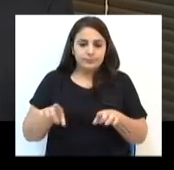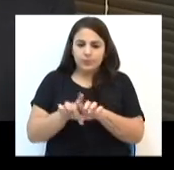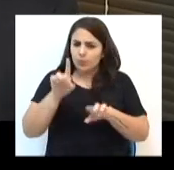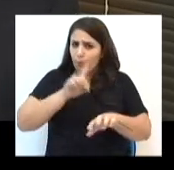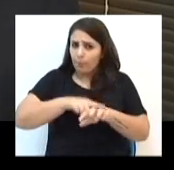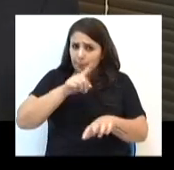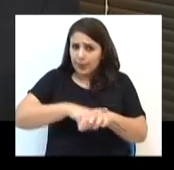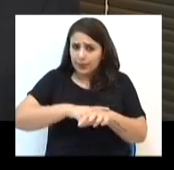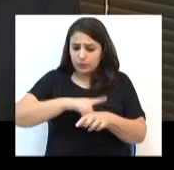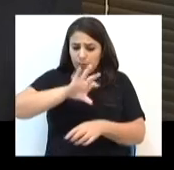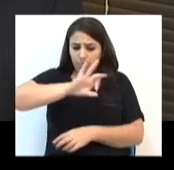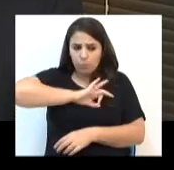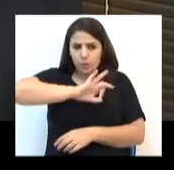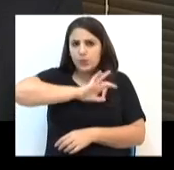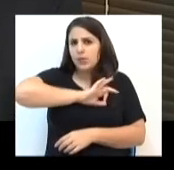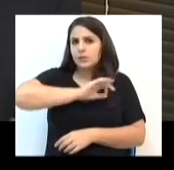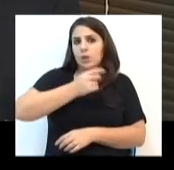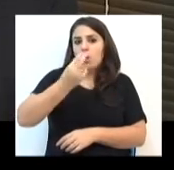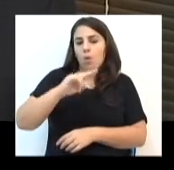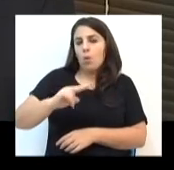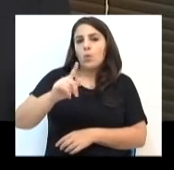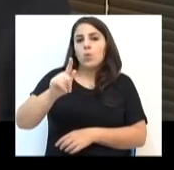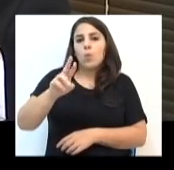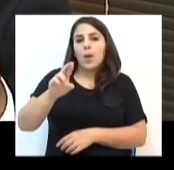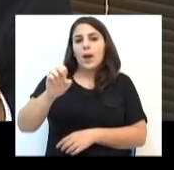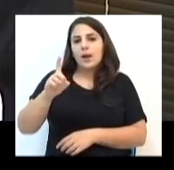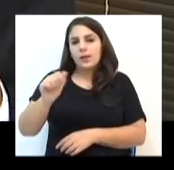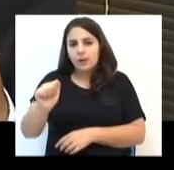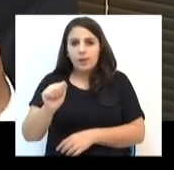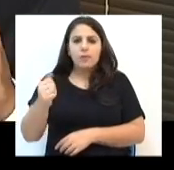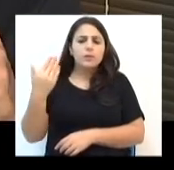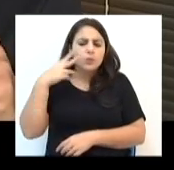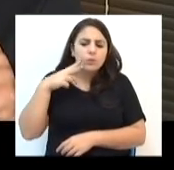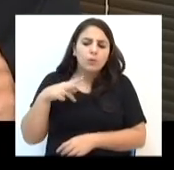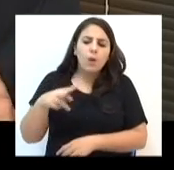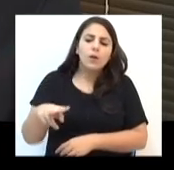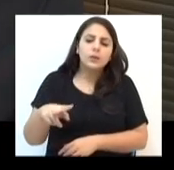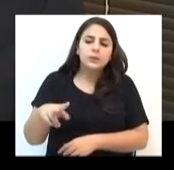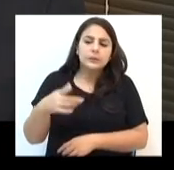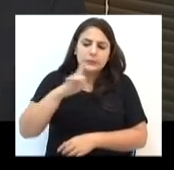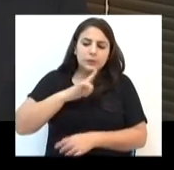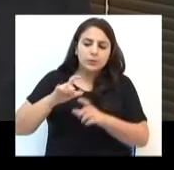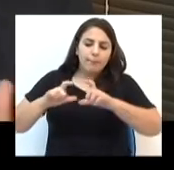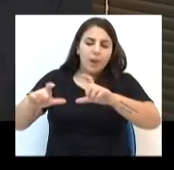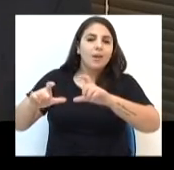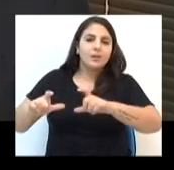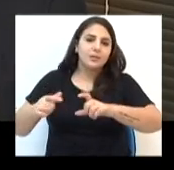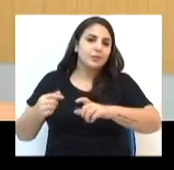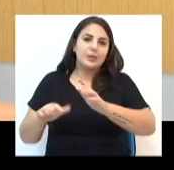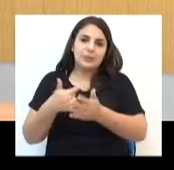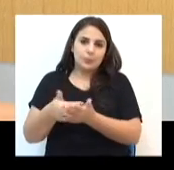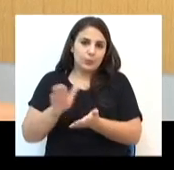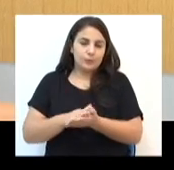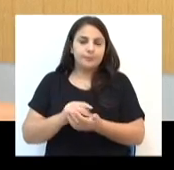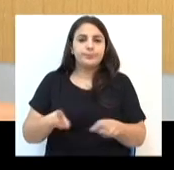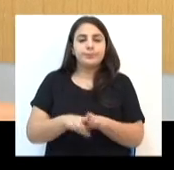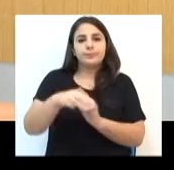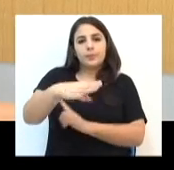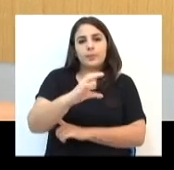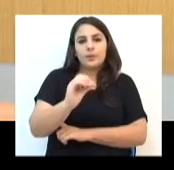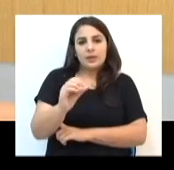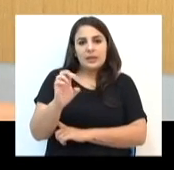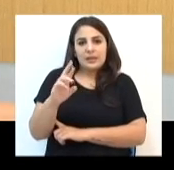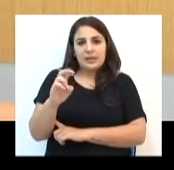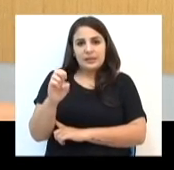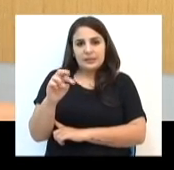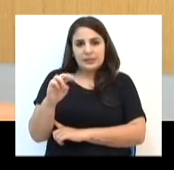brigada militar vai fazer a fiscalização, tendo essa identificação, aquele carro não vai ser multado. Também em março,